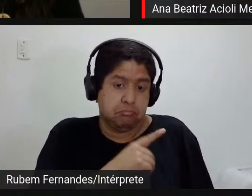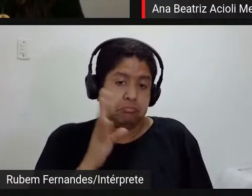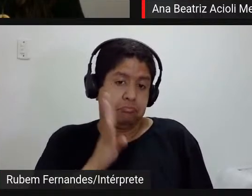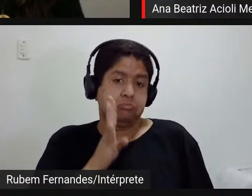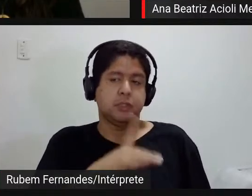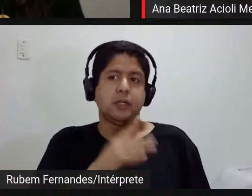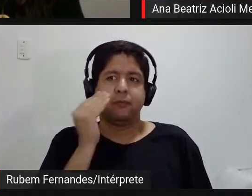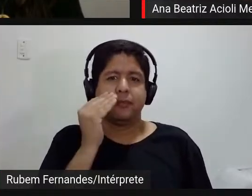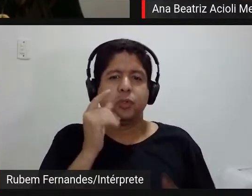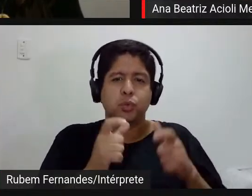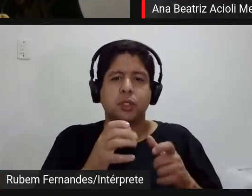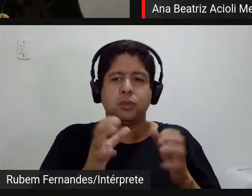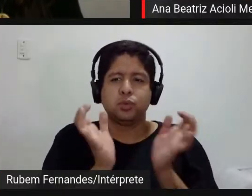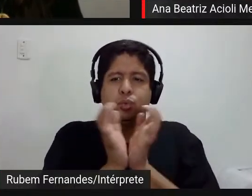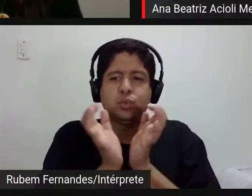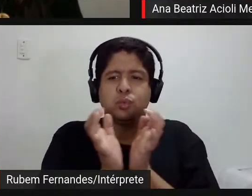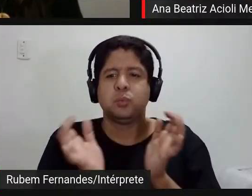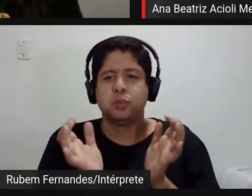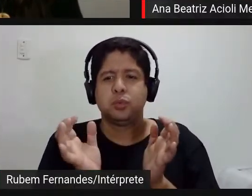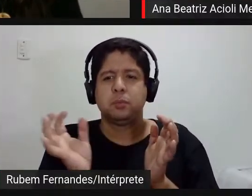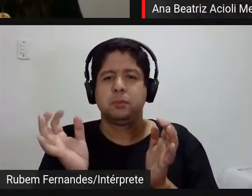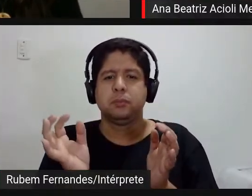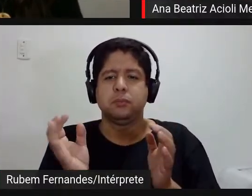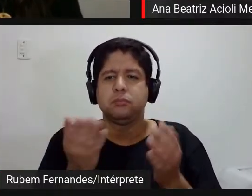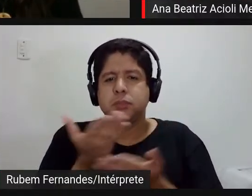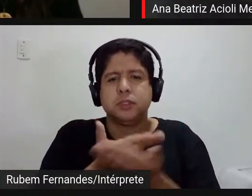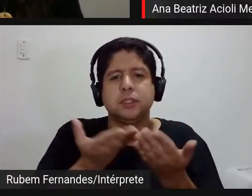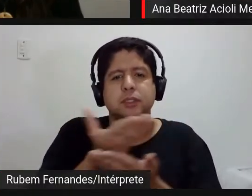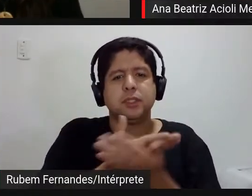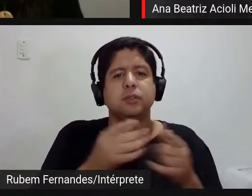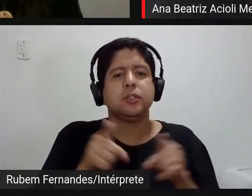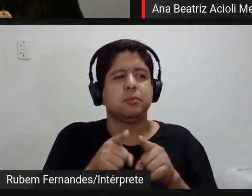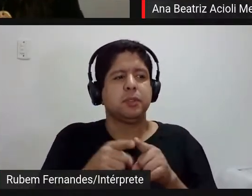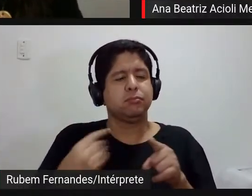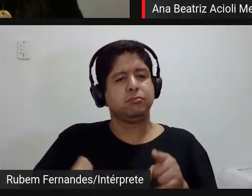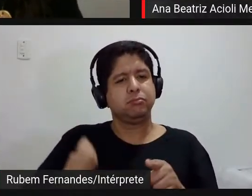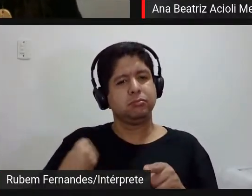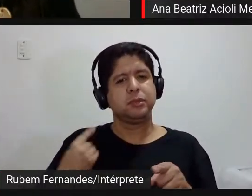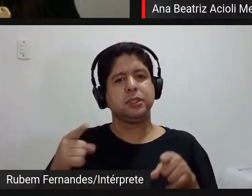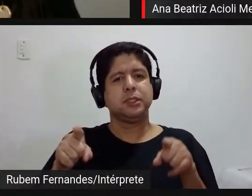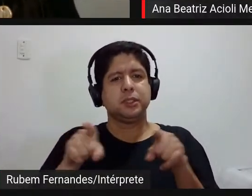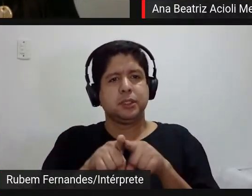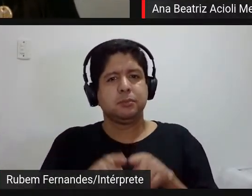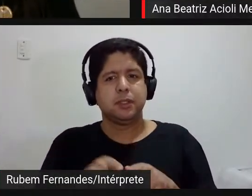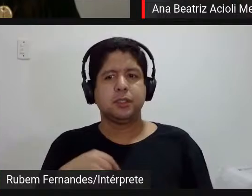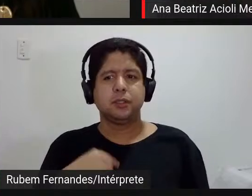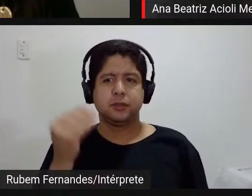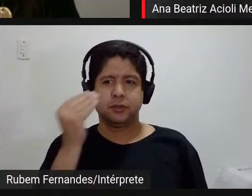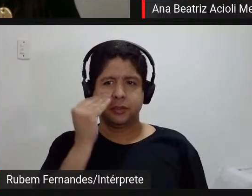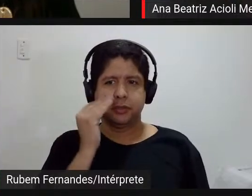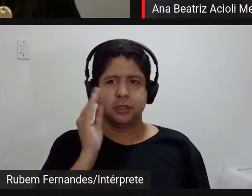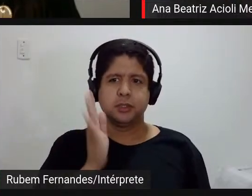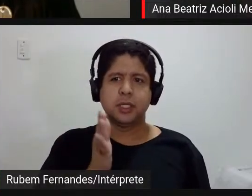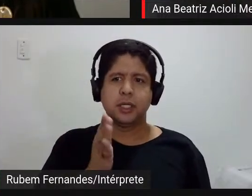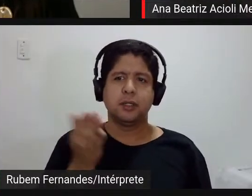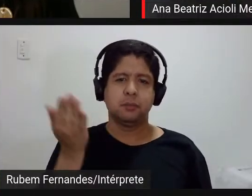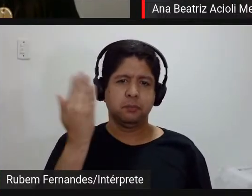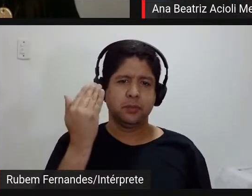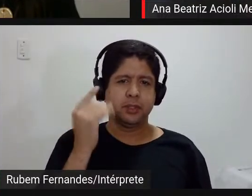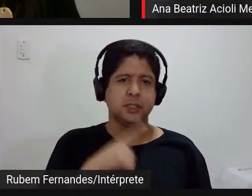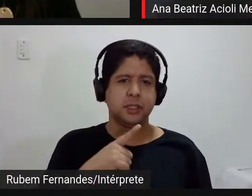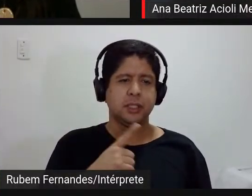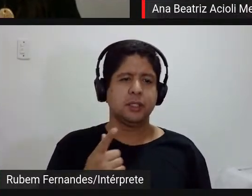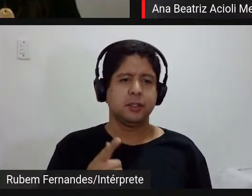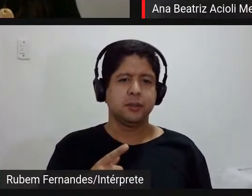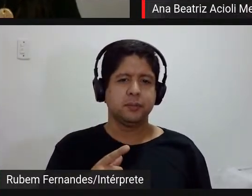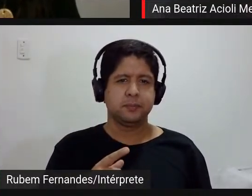as equipes de mediação né repensarem seu próprio lugar de atuação né não tem o que eu fiquei a grande conclusão que eu